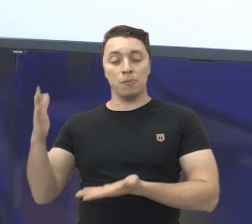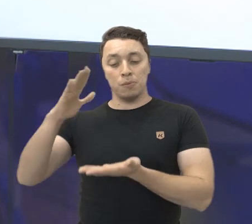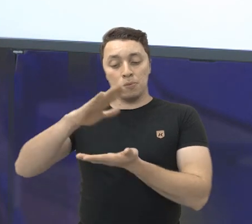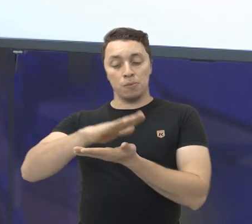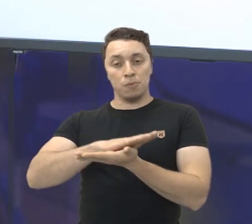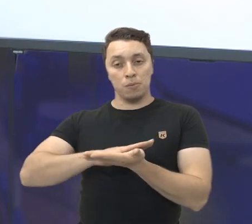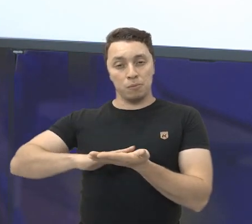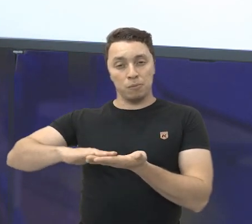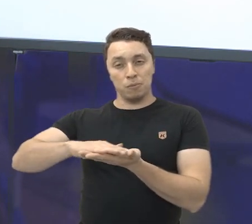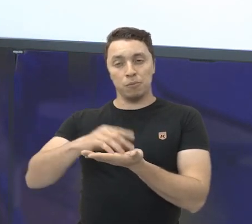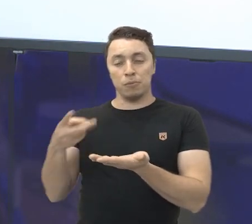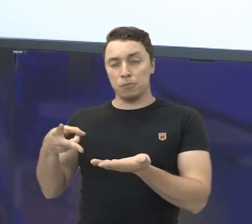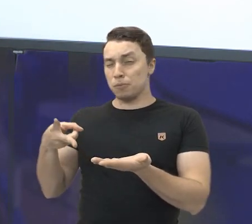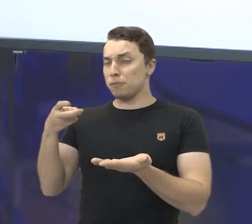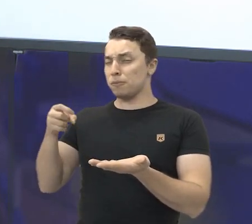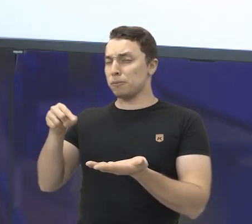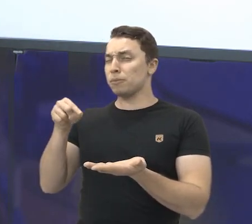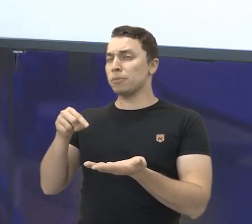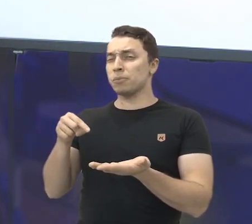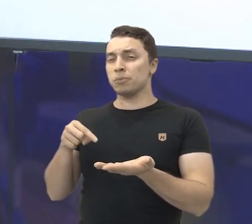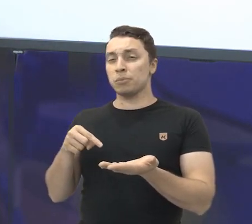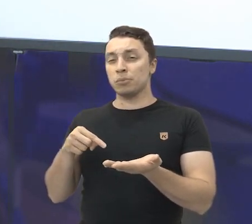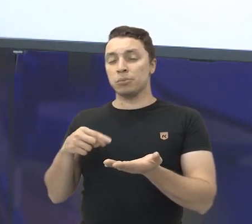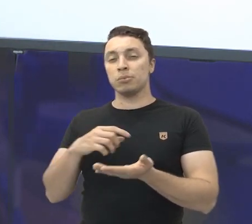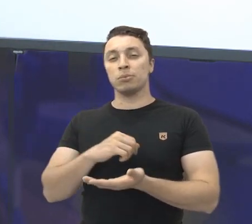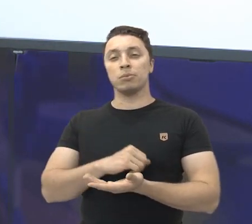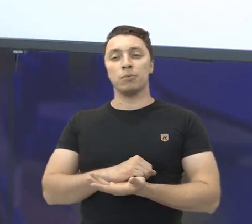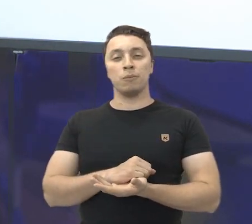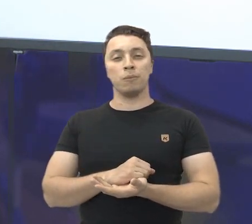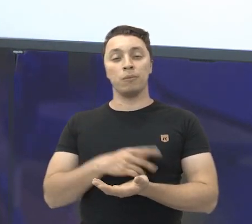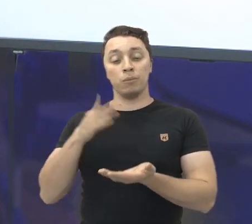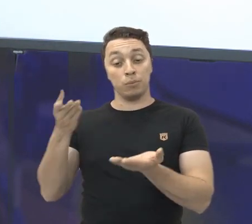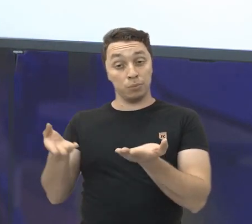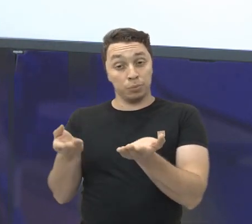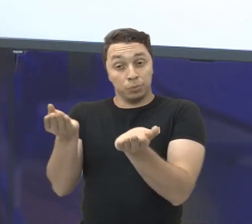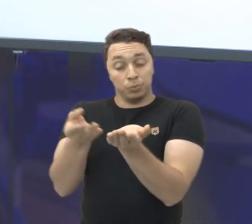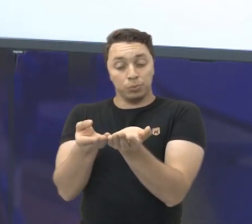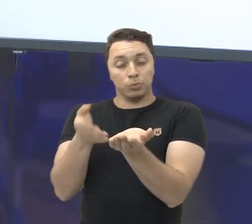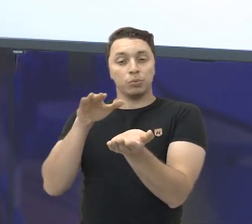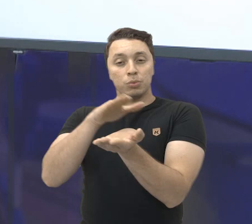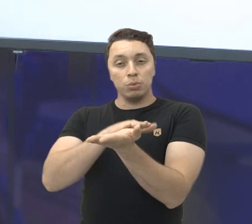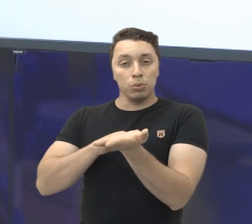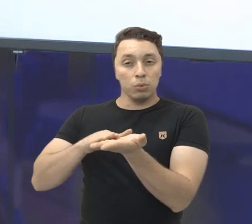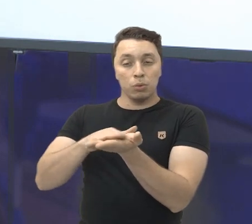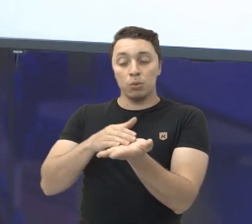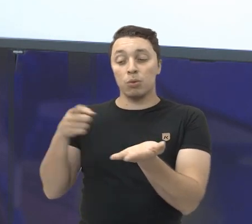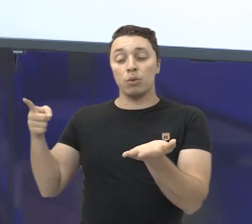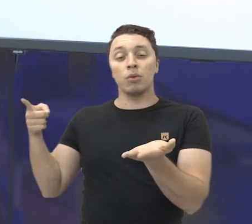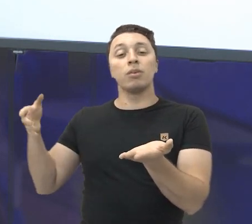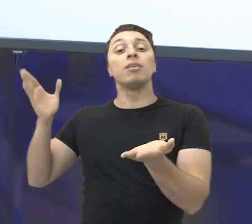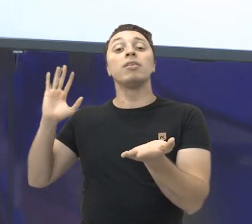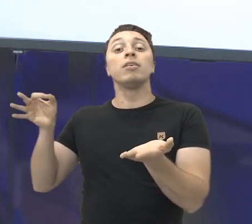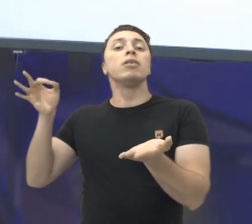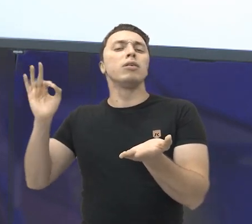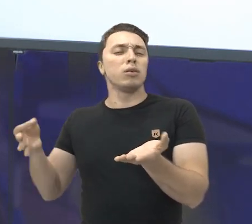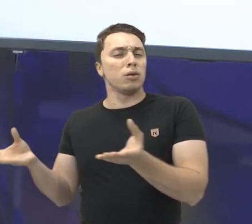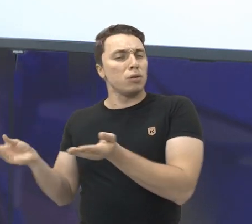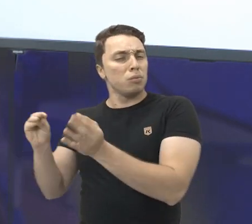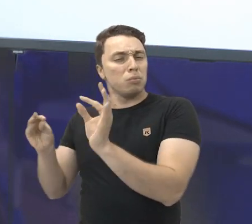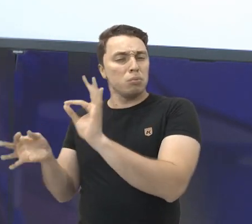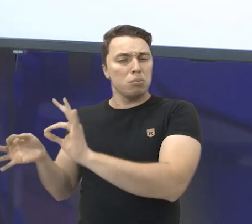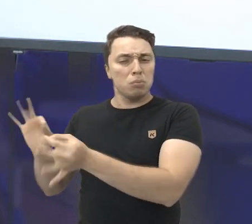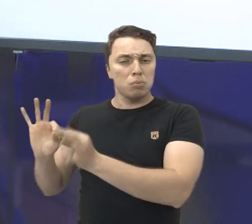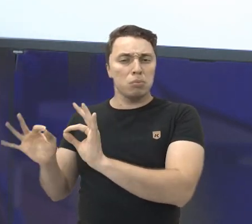Plano. Olha a diferença. Então, planificado e aqui ele já montado. A forma